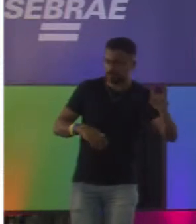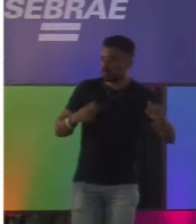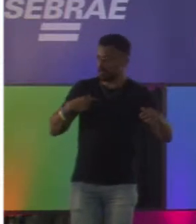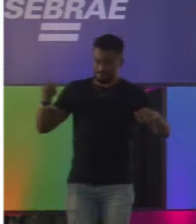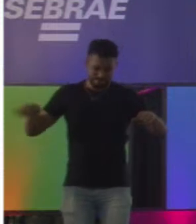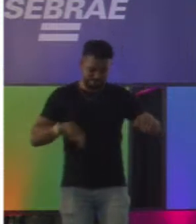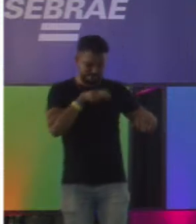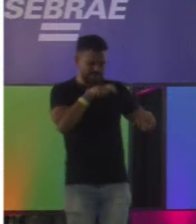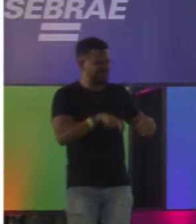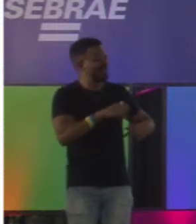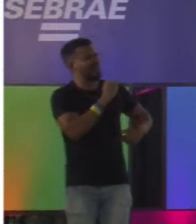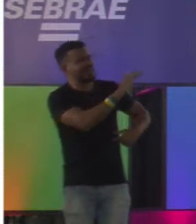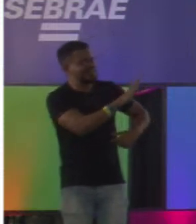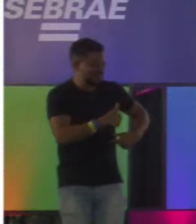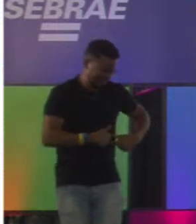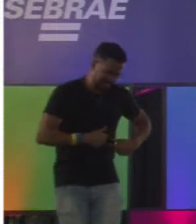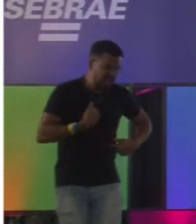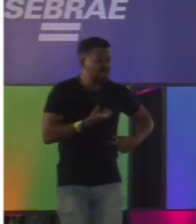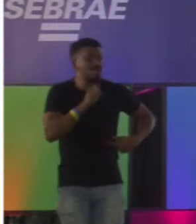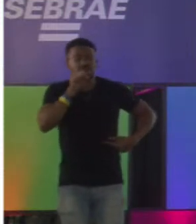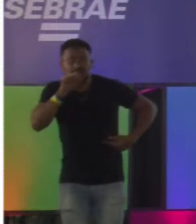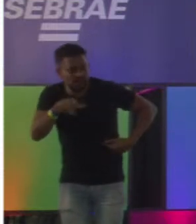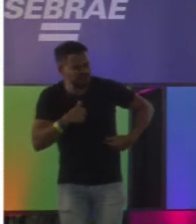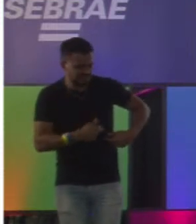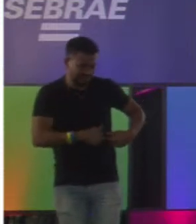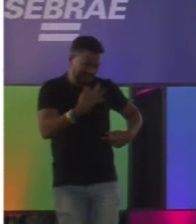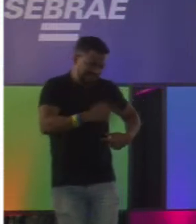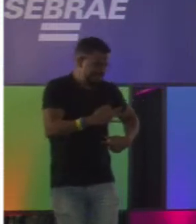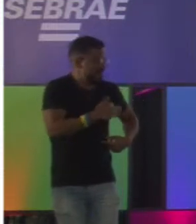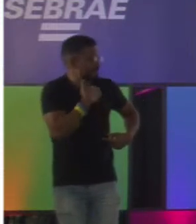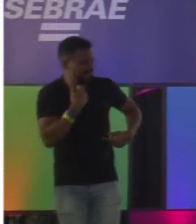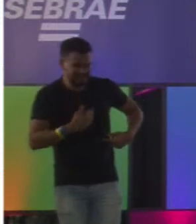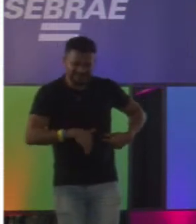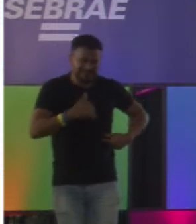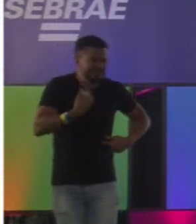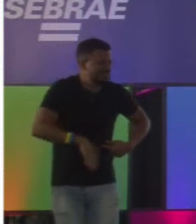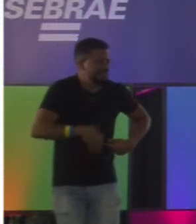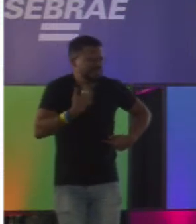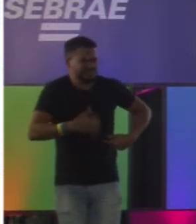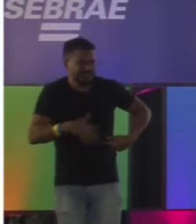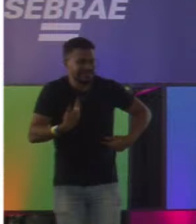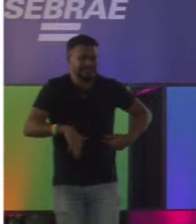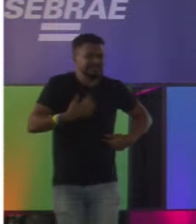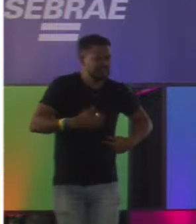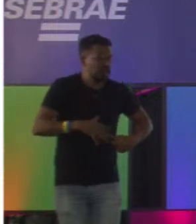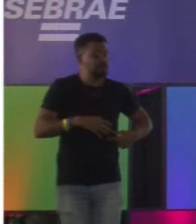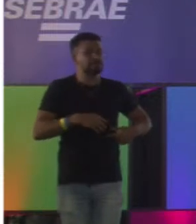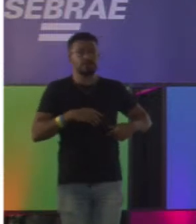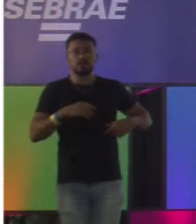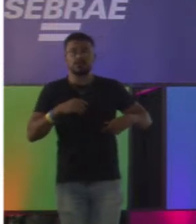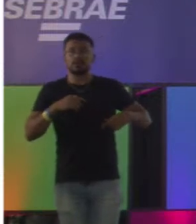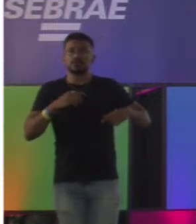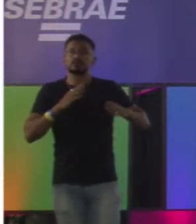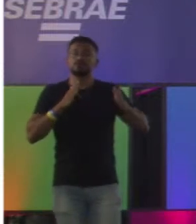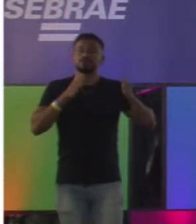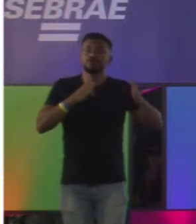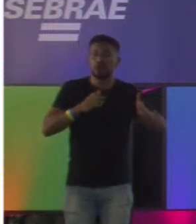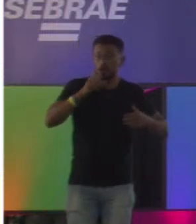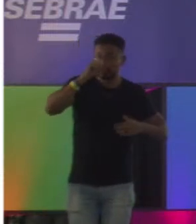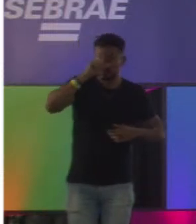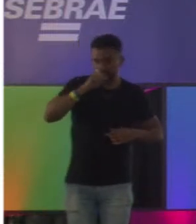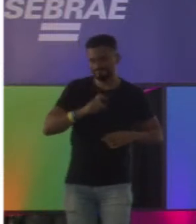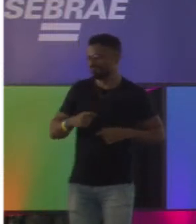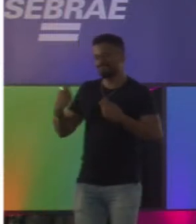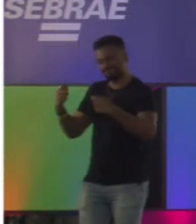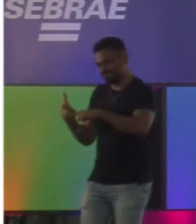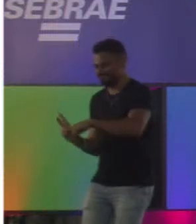eu vou morrer. Eu quero vomitar. Está doendo. Ai. Ai, ai, ai. Chega no hospital. Olha, vamos ter